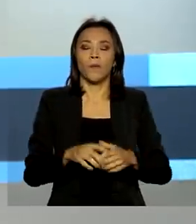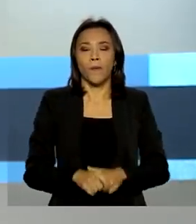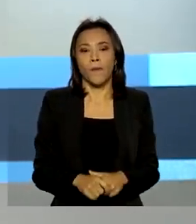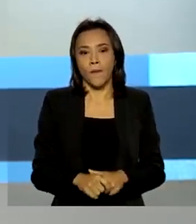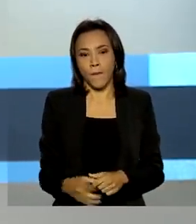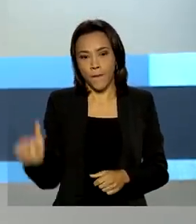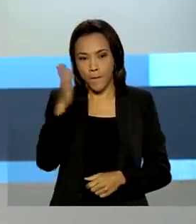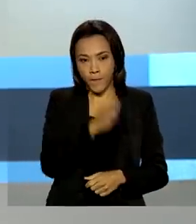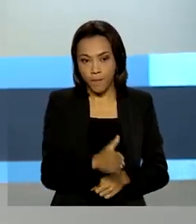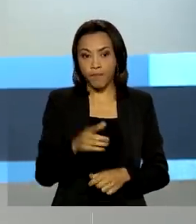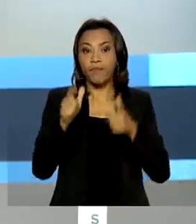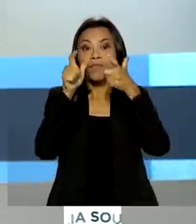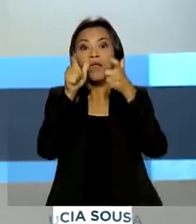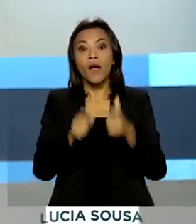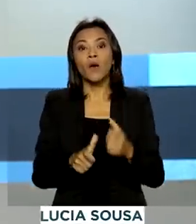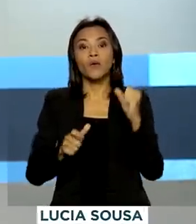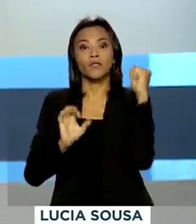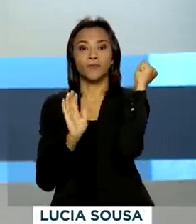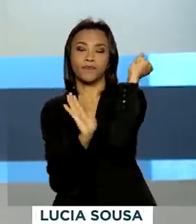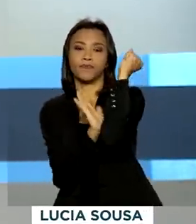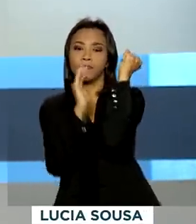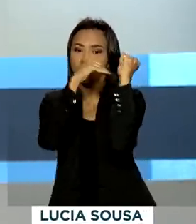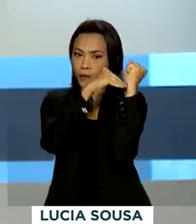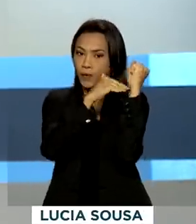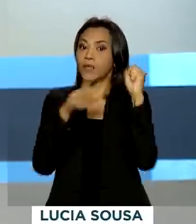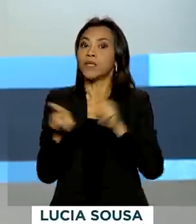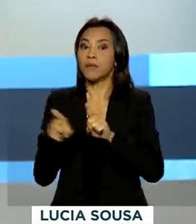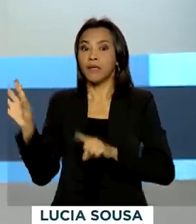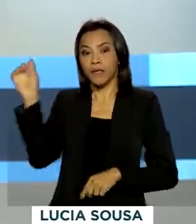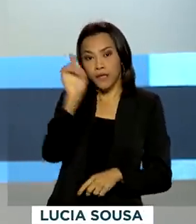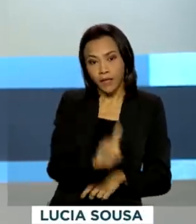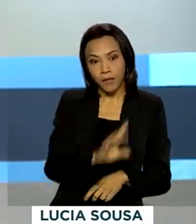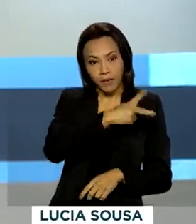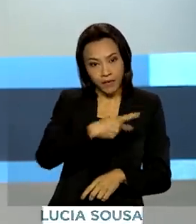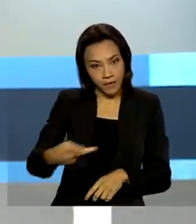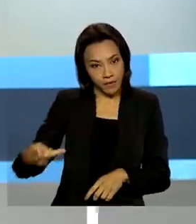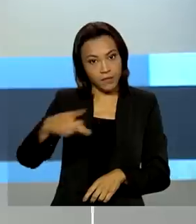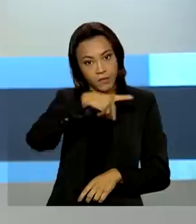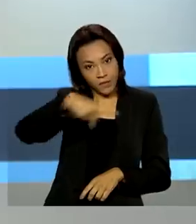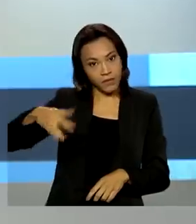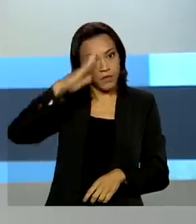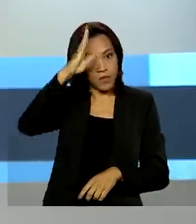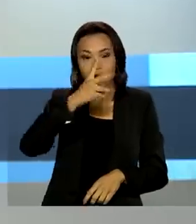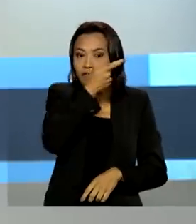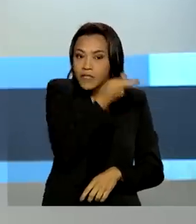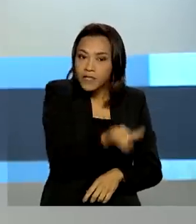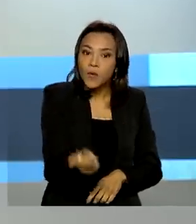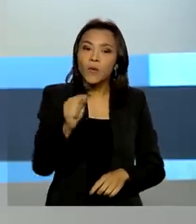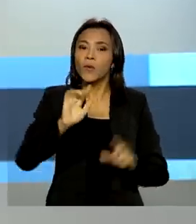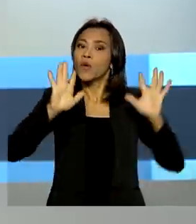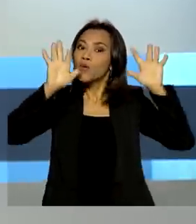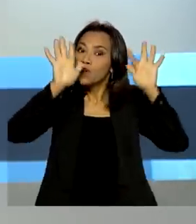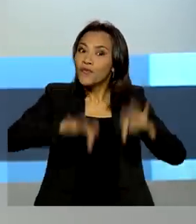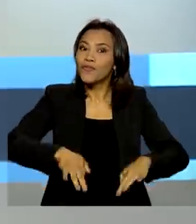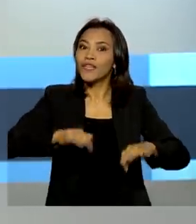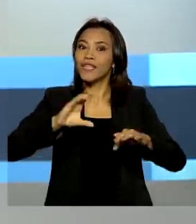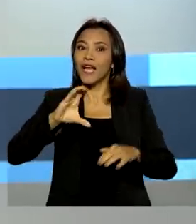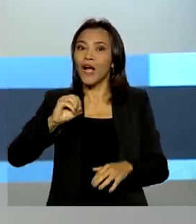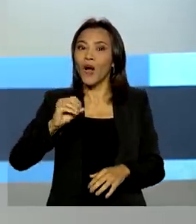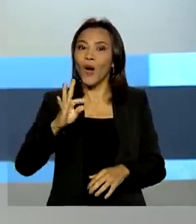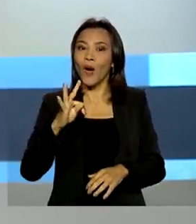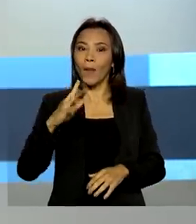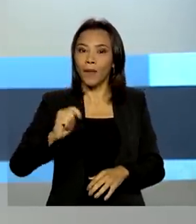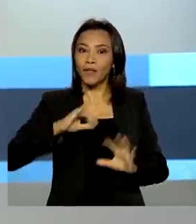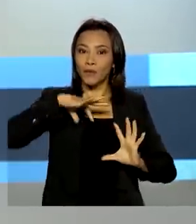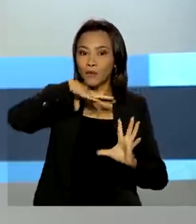Em Doha, o presidente Jair Bolsonaro também visitou o estádio de futebol, onde será disputada a final da Copa do Mundo do Catar em